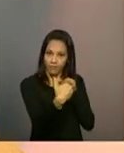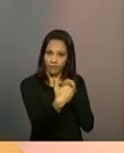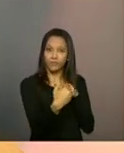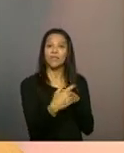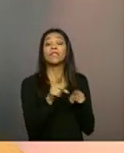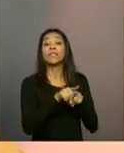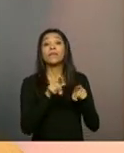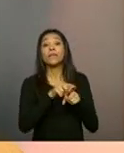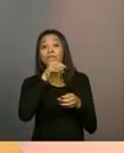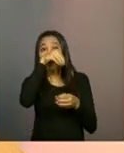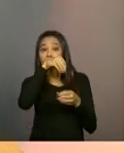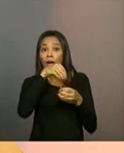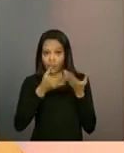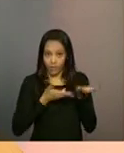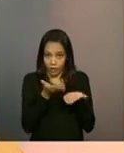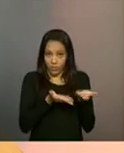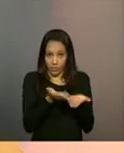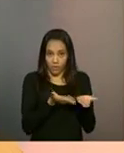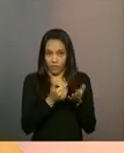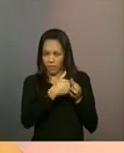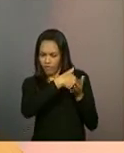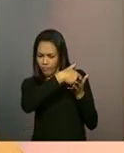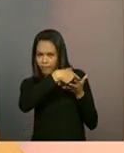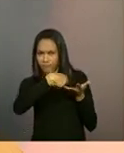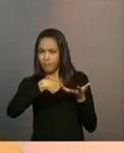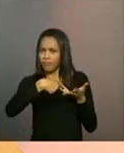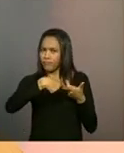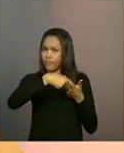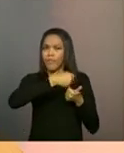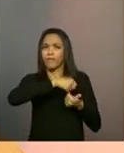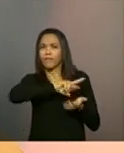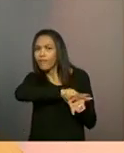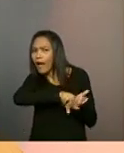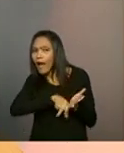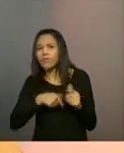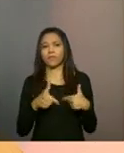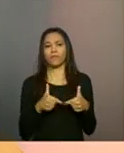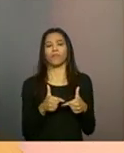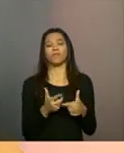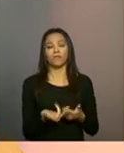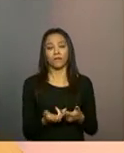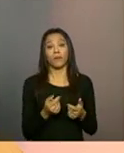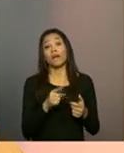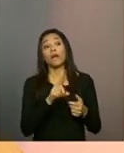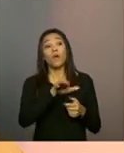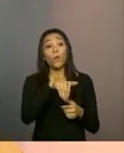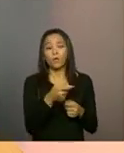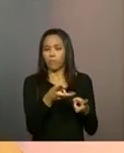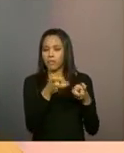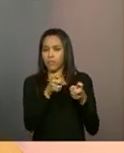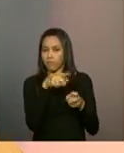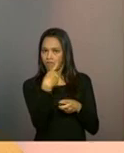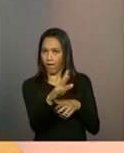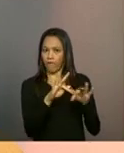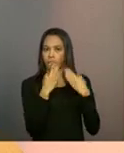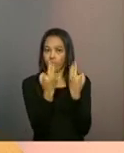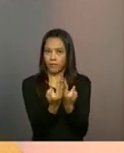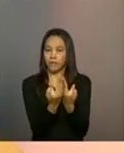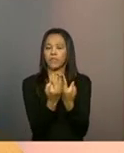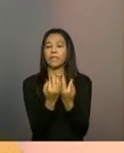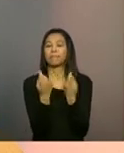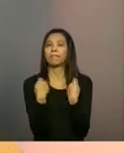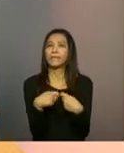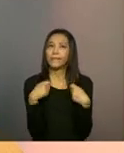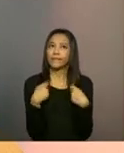atendimento, ainda falando de atendimento, essa ação particularizada também, que é quando se identifica também que a família precisa de um atendimento mais